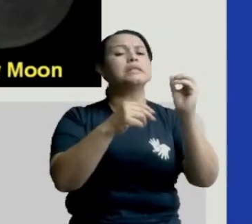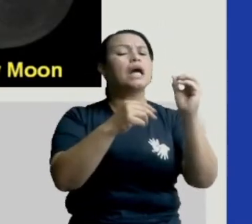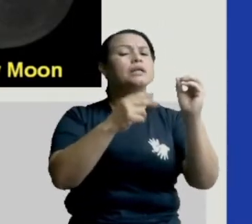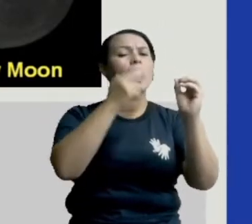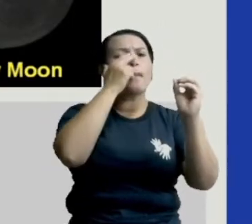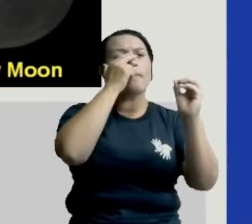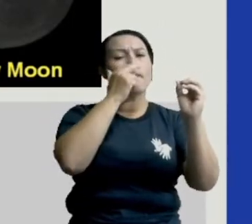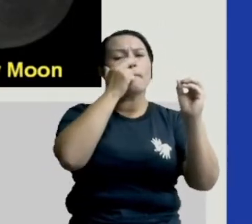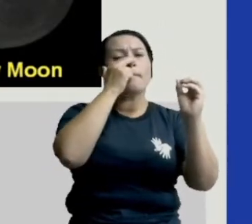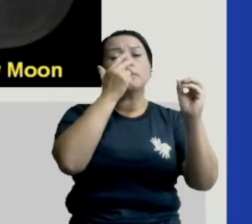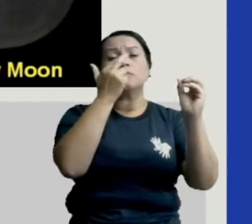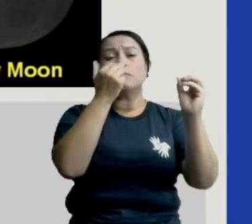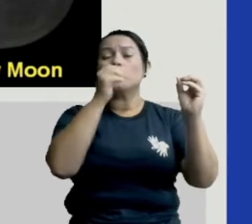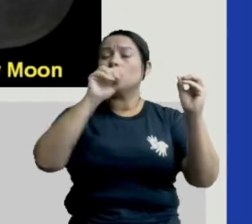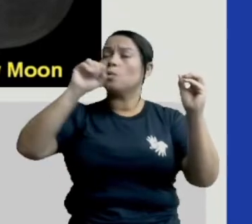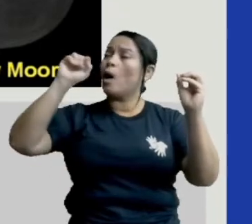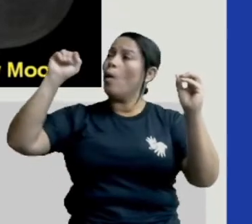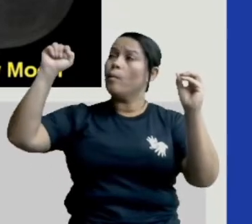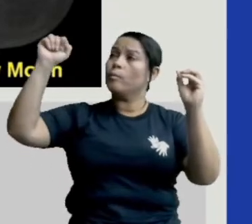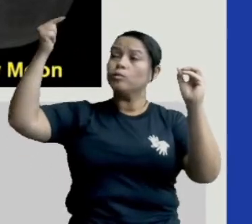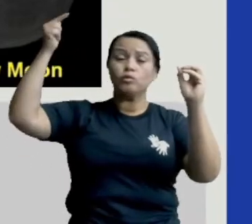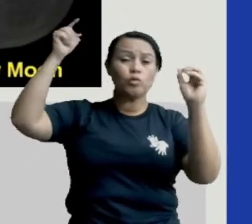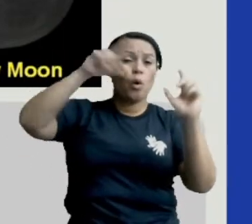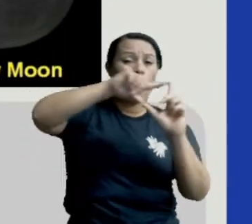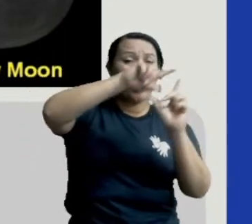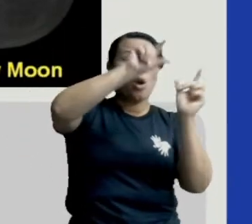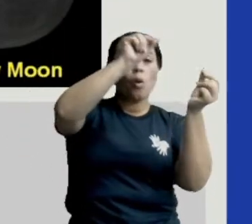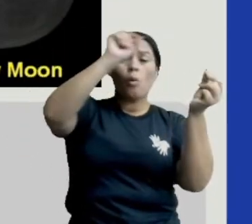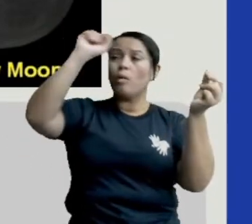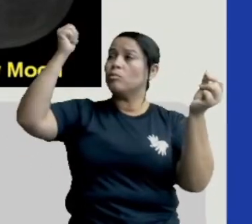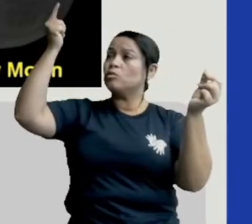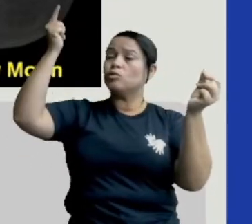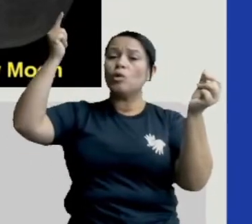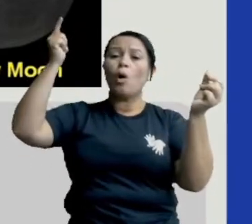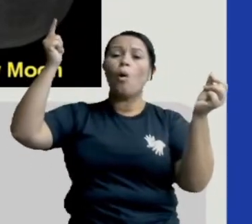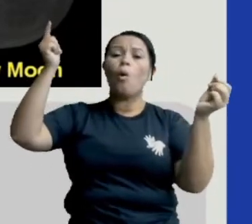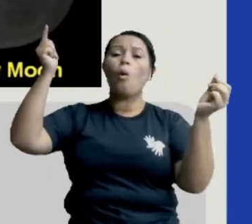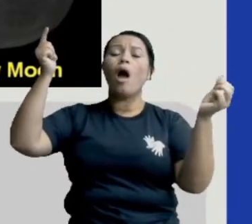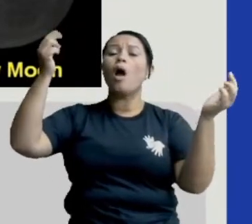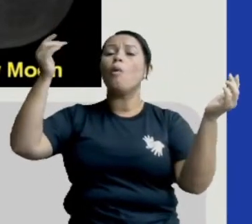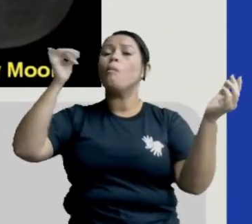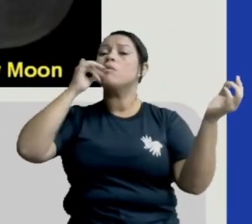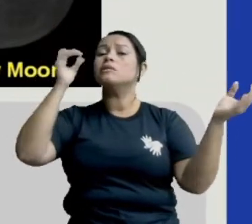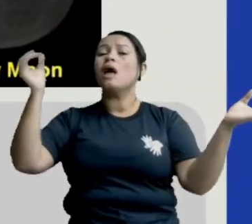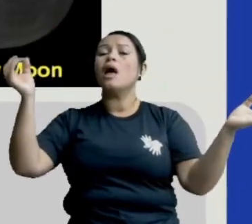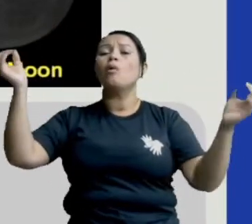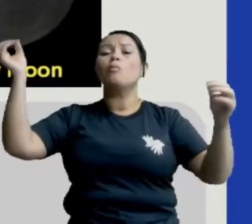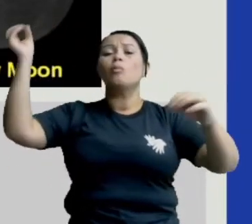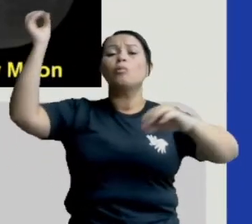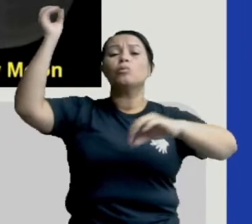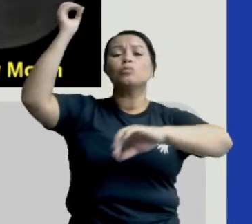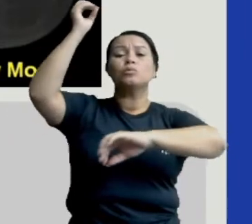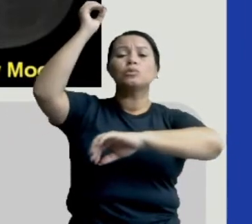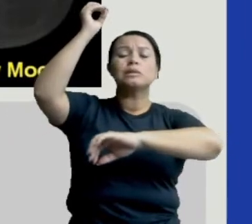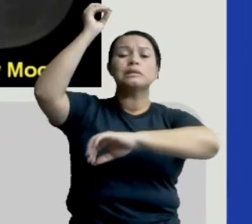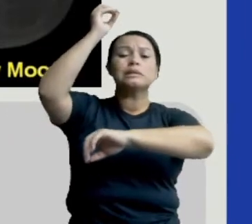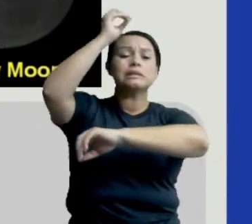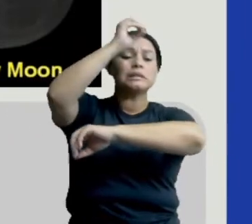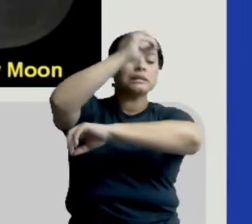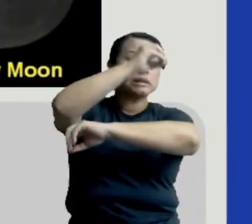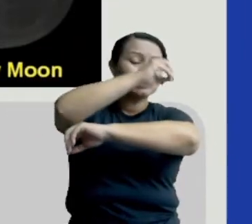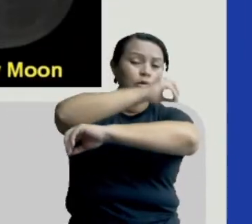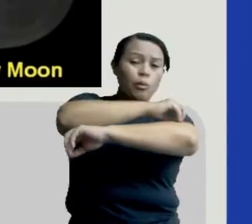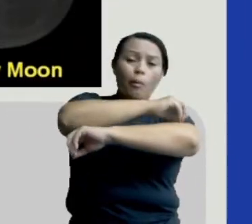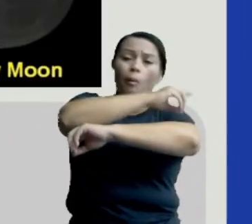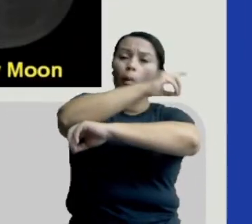mesma direção do Sol. Ambos nascendo e se pondo no mesmo horário. Geralmente por volta das seis